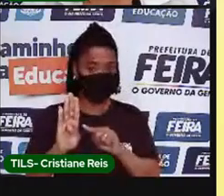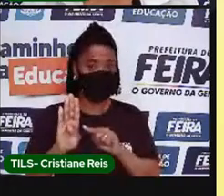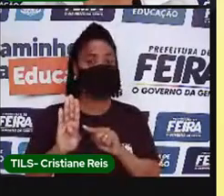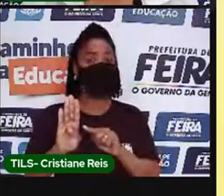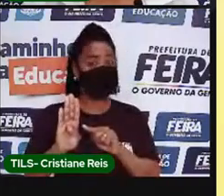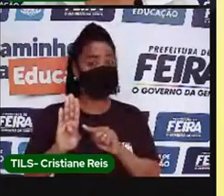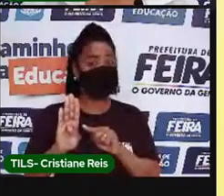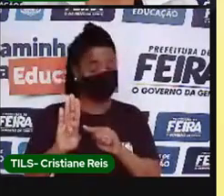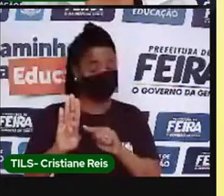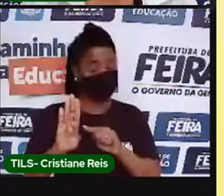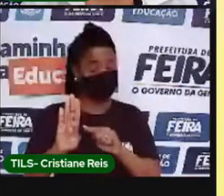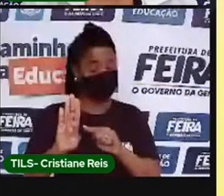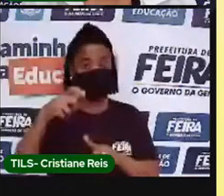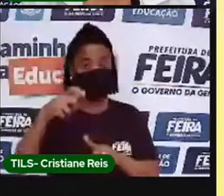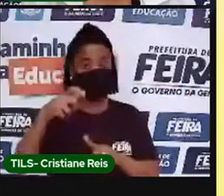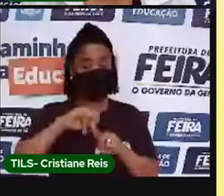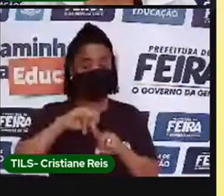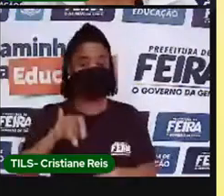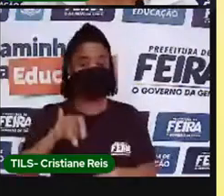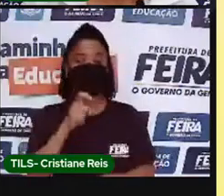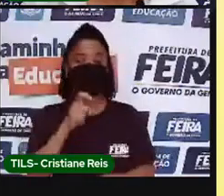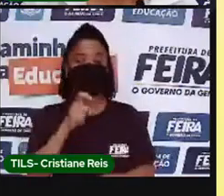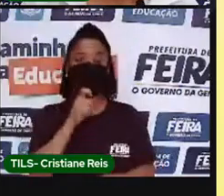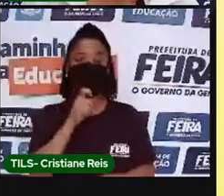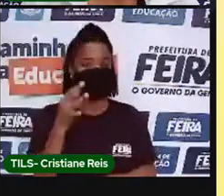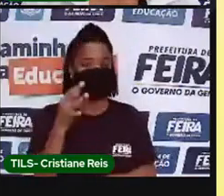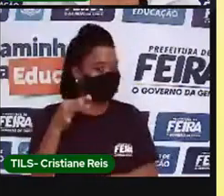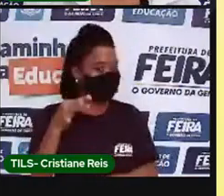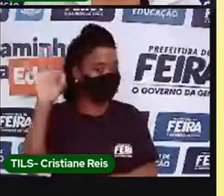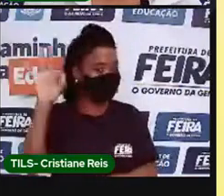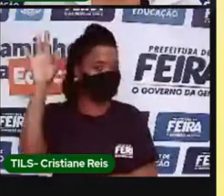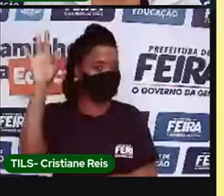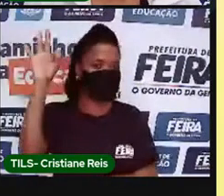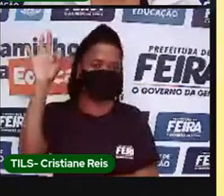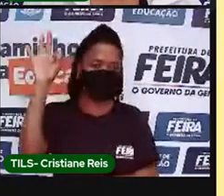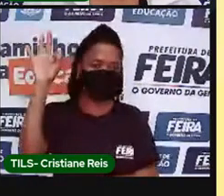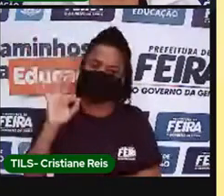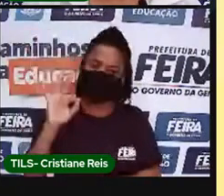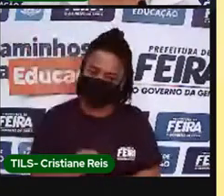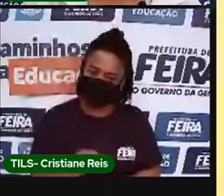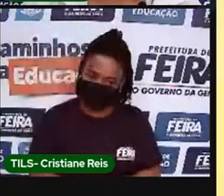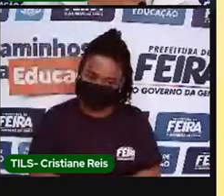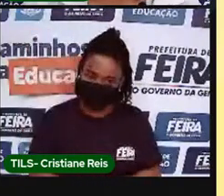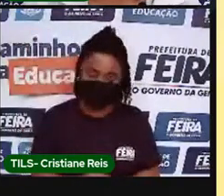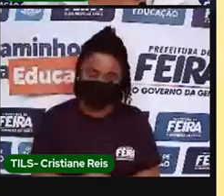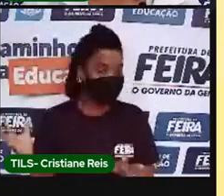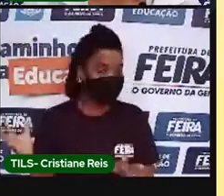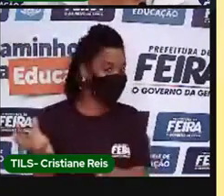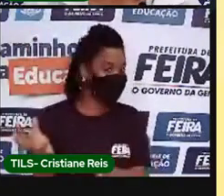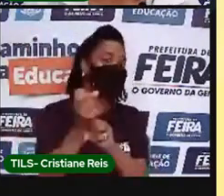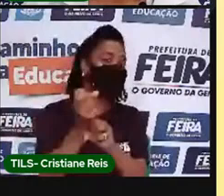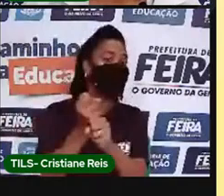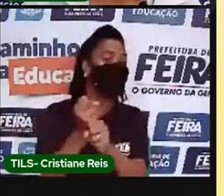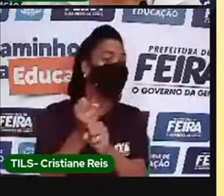acertou mais uma questão do nosso quiz. E então, computou os seus pontos?